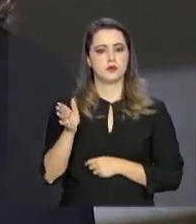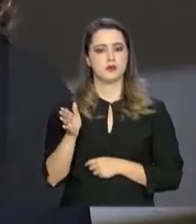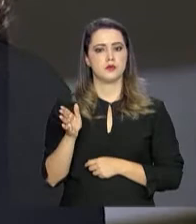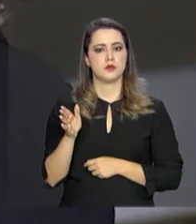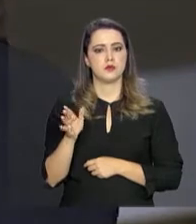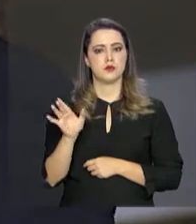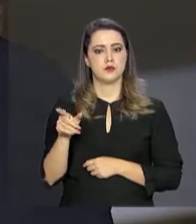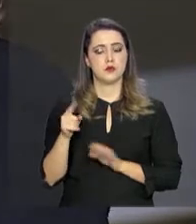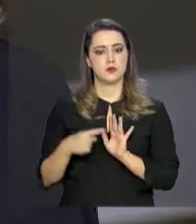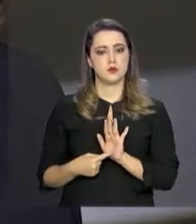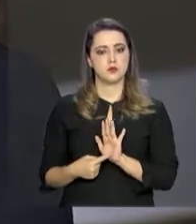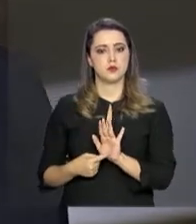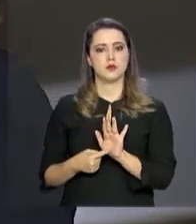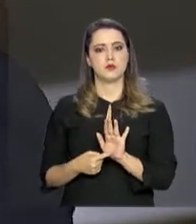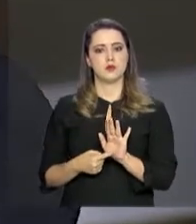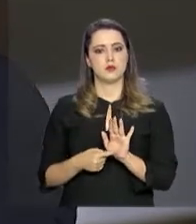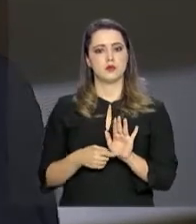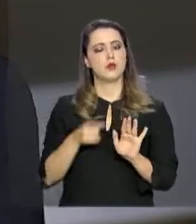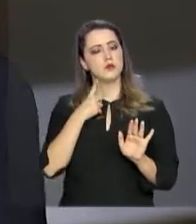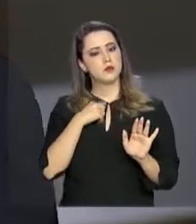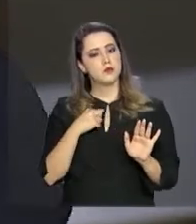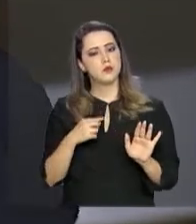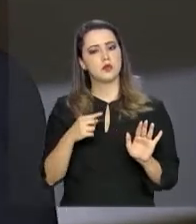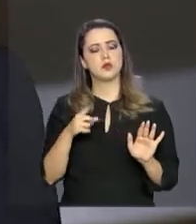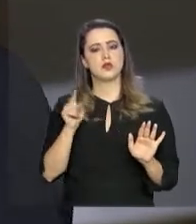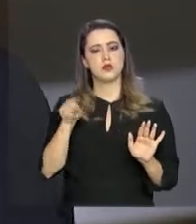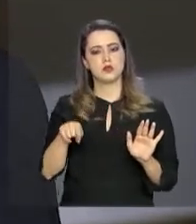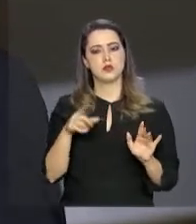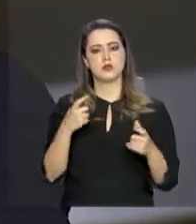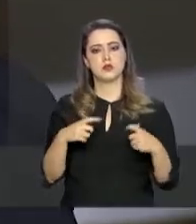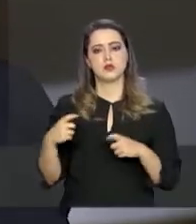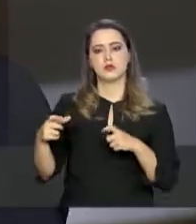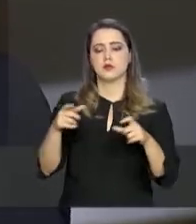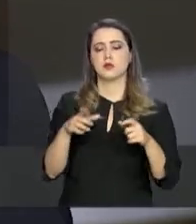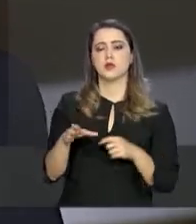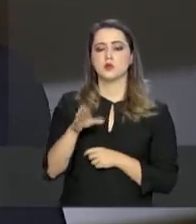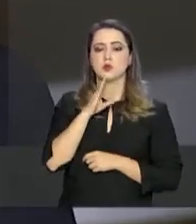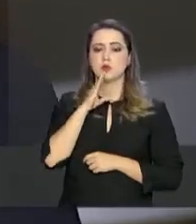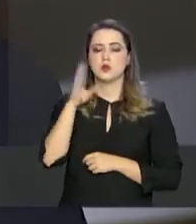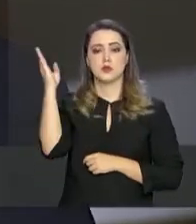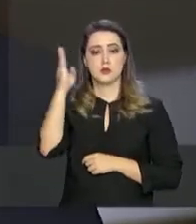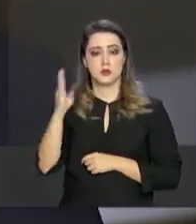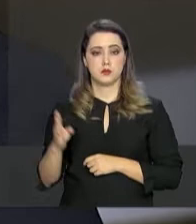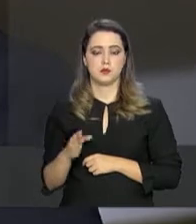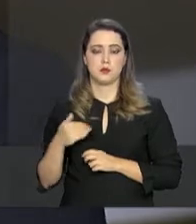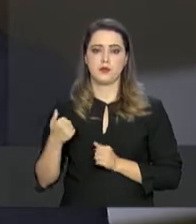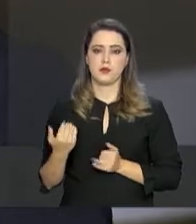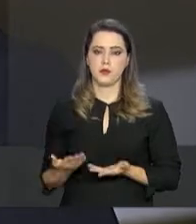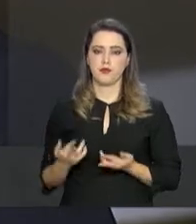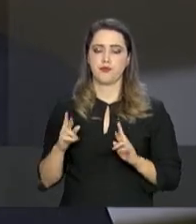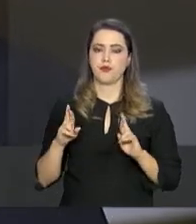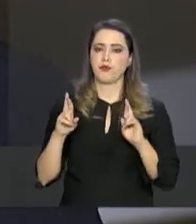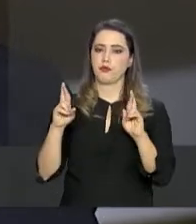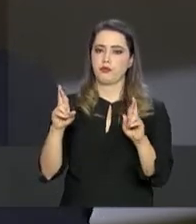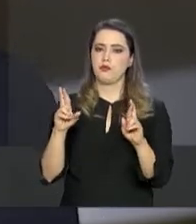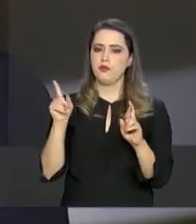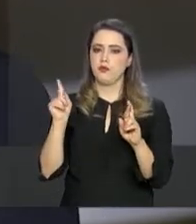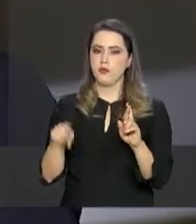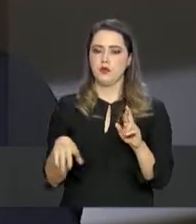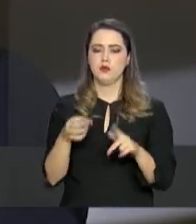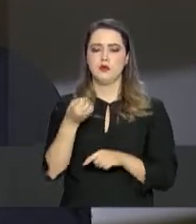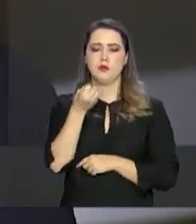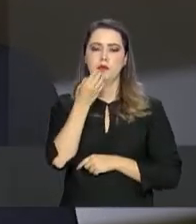sinalizam o desejo desses turistas conhecerem o Brasil. A expectativa é